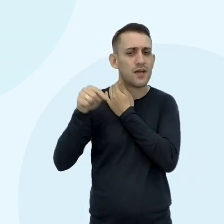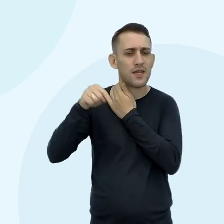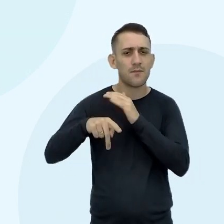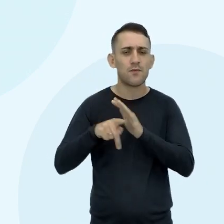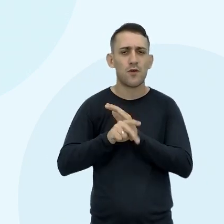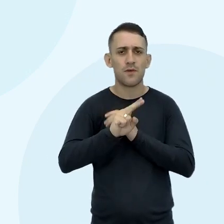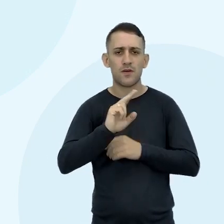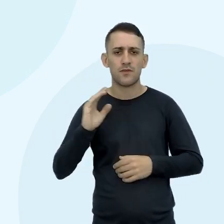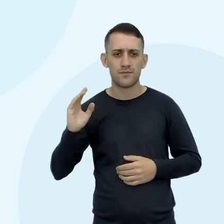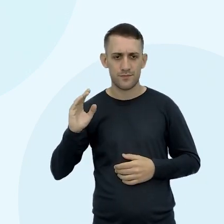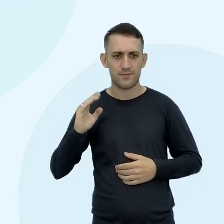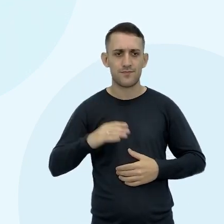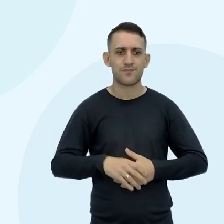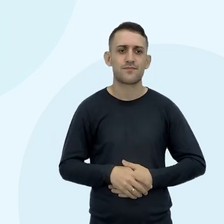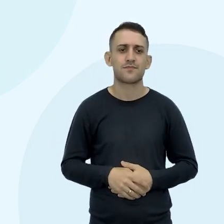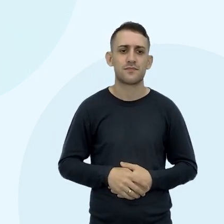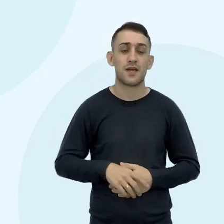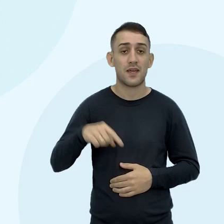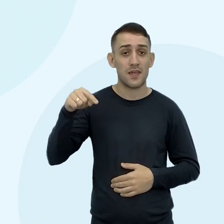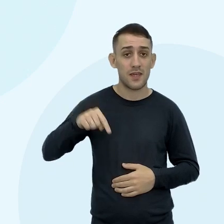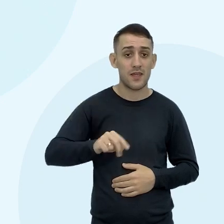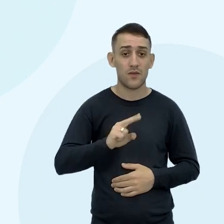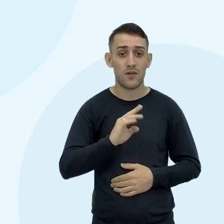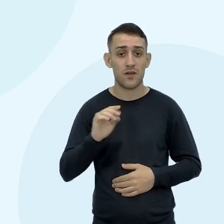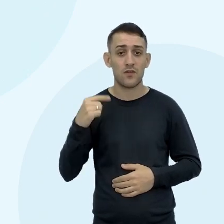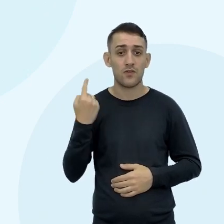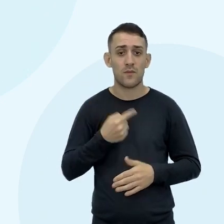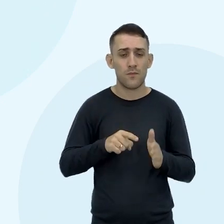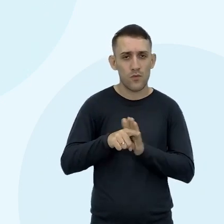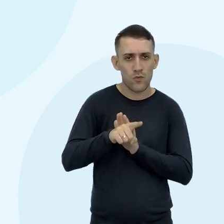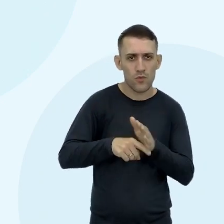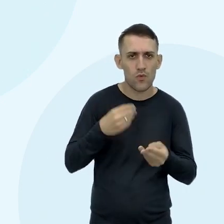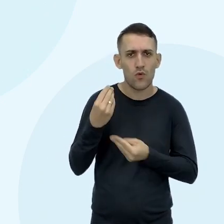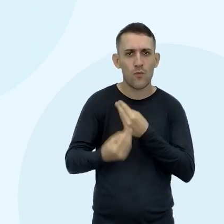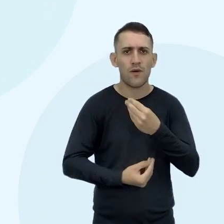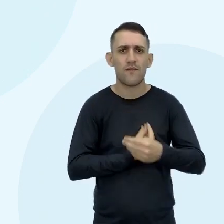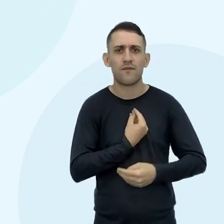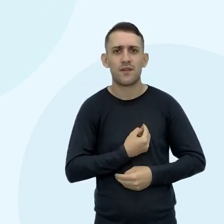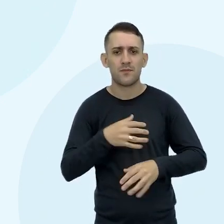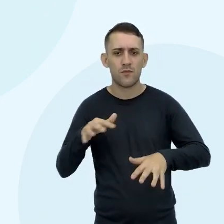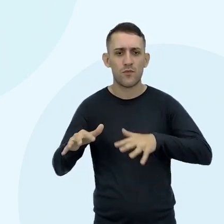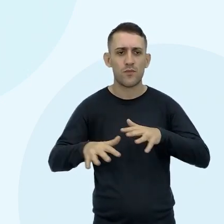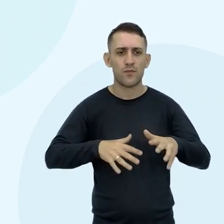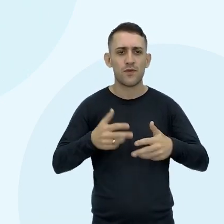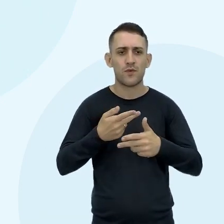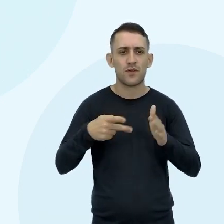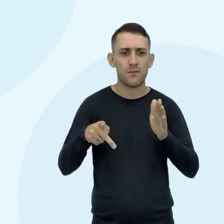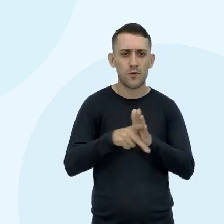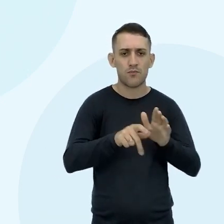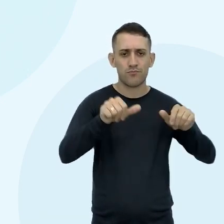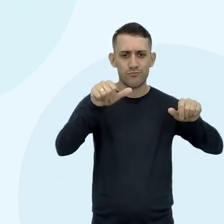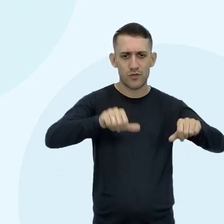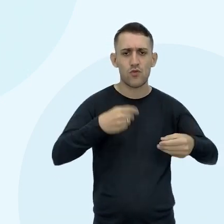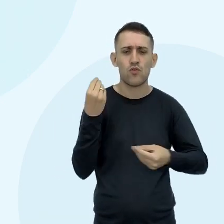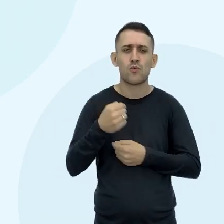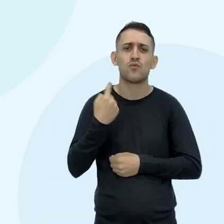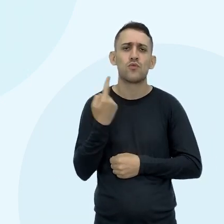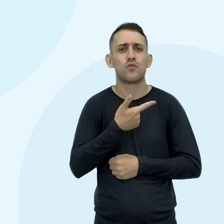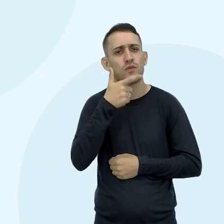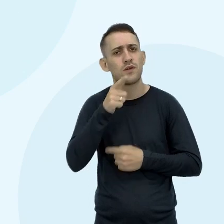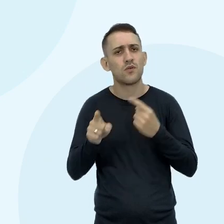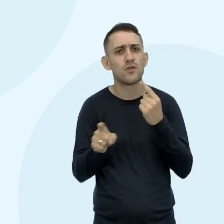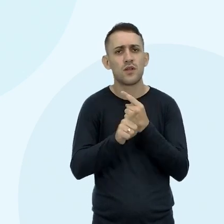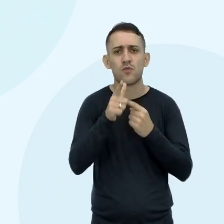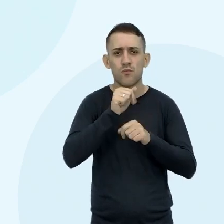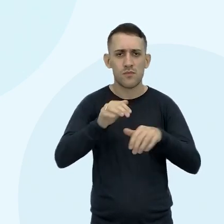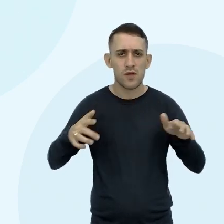unidade curricular Dá uma lidinha aí Boa Portanto, nessa unidade Exploramos como a vida Se manifesta em condições extremas Como aquelas encontradas